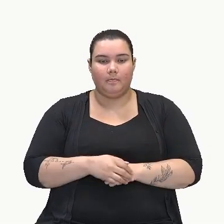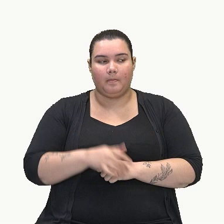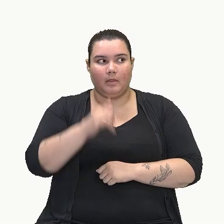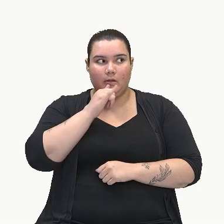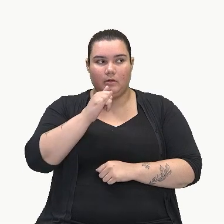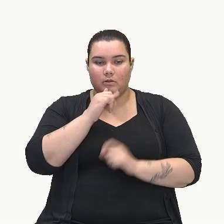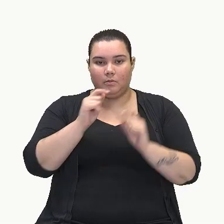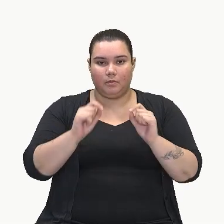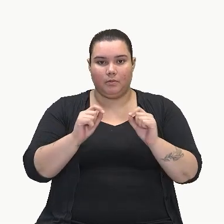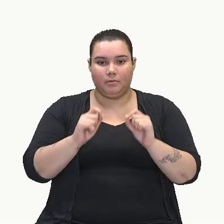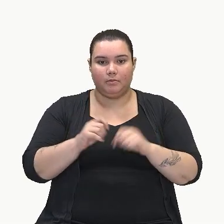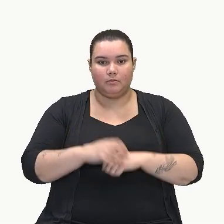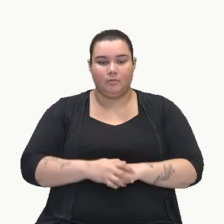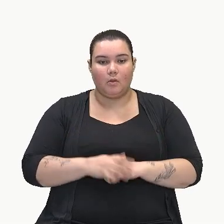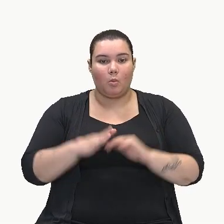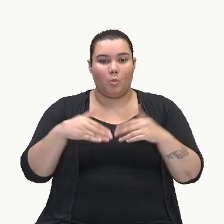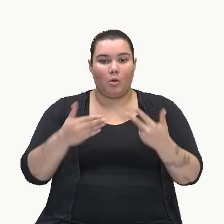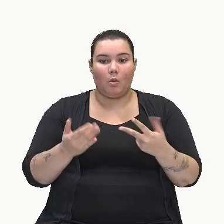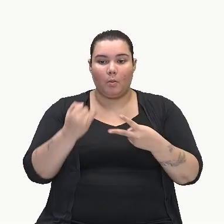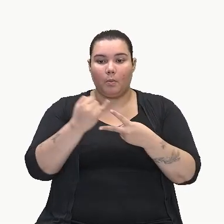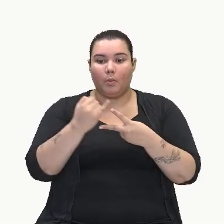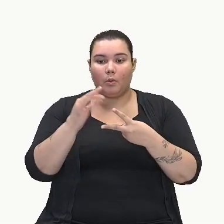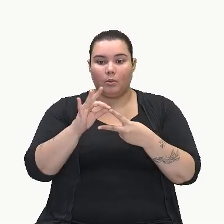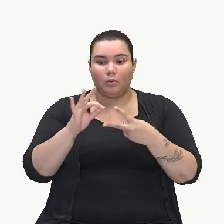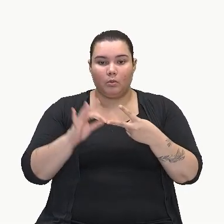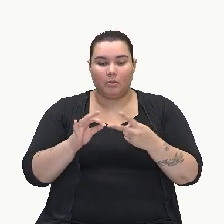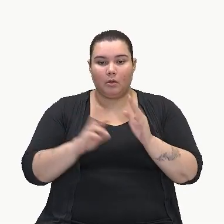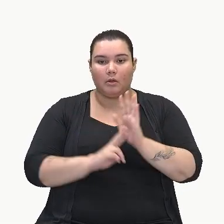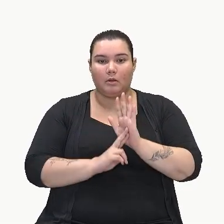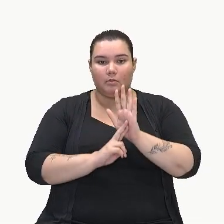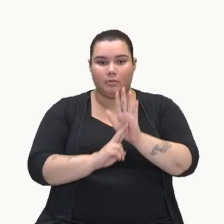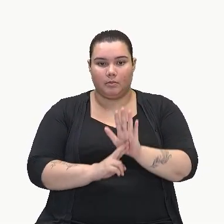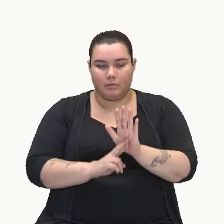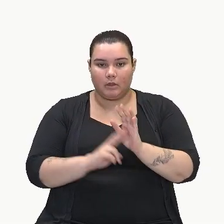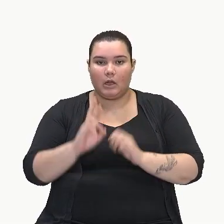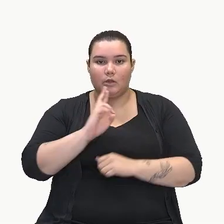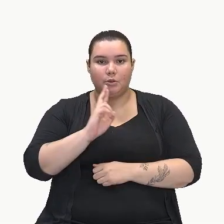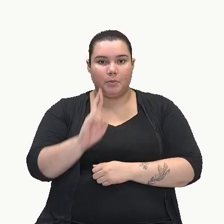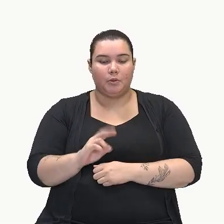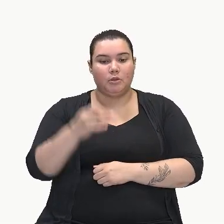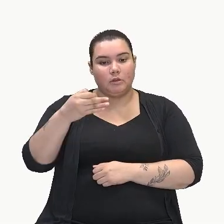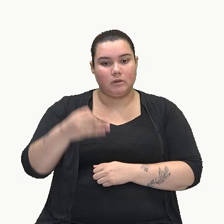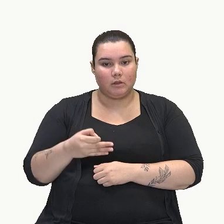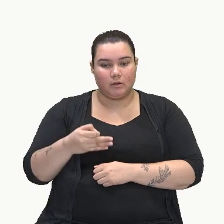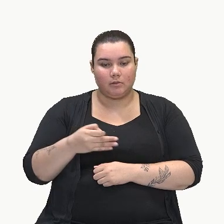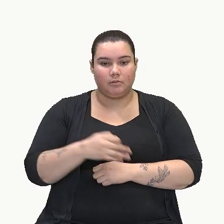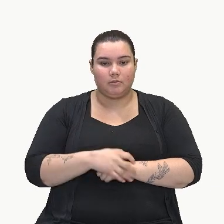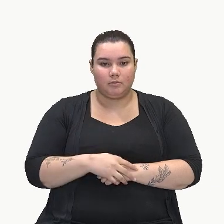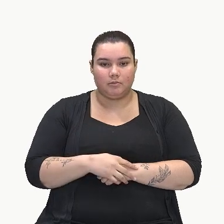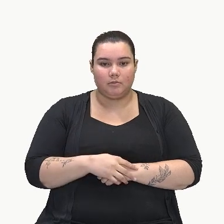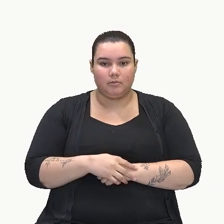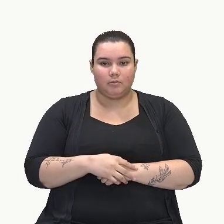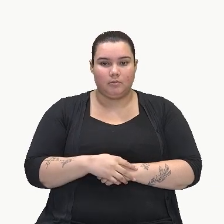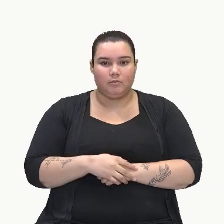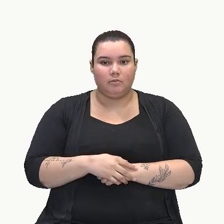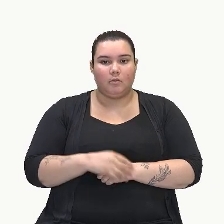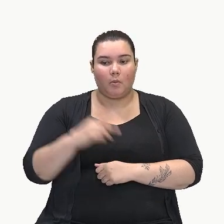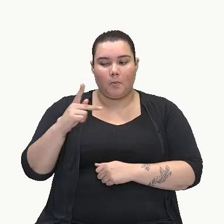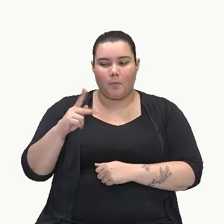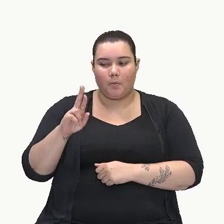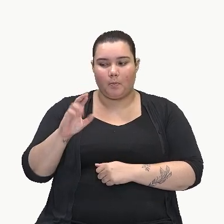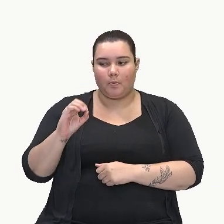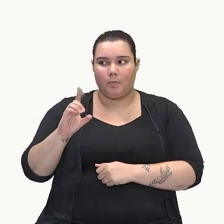exemplo, Qual é o polinômio que representa o produto? Novamente, pessoal, produto